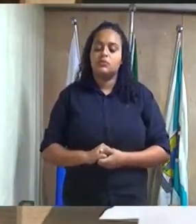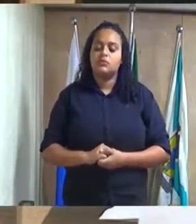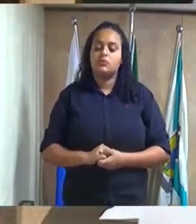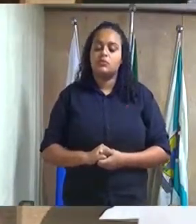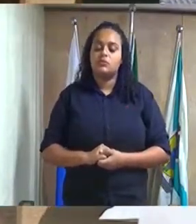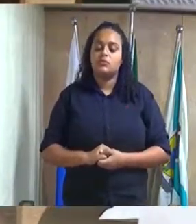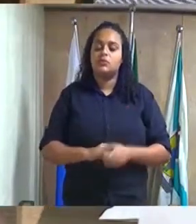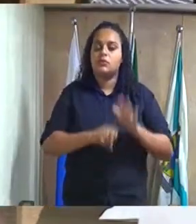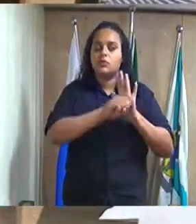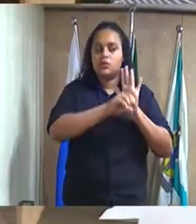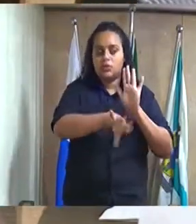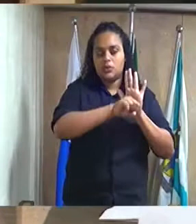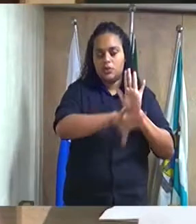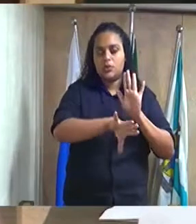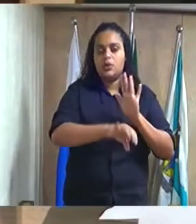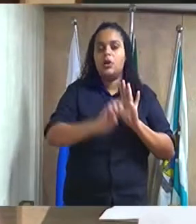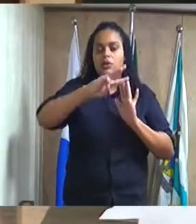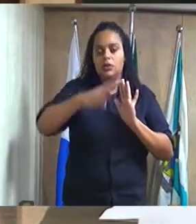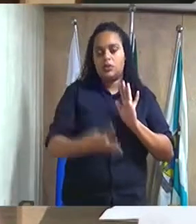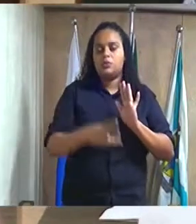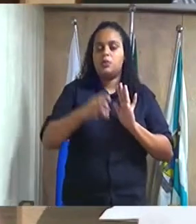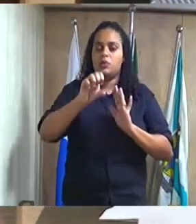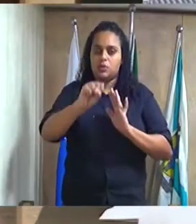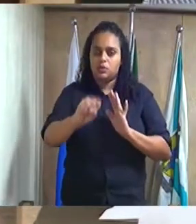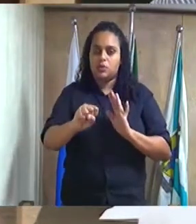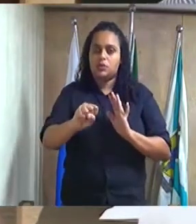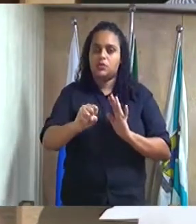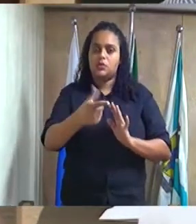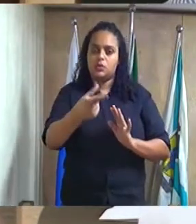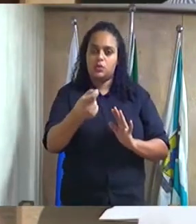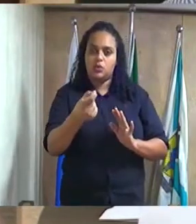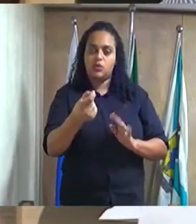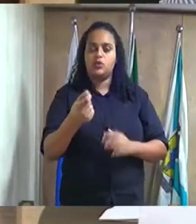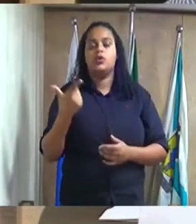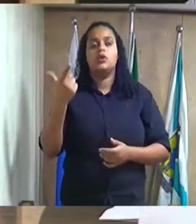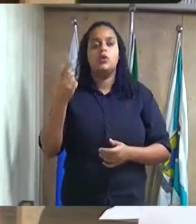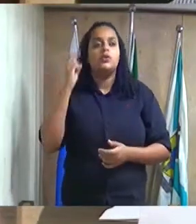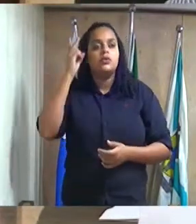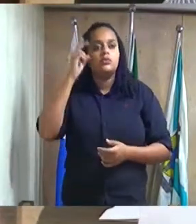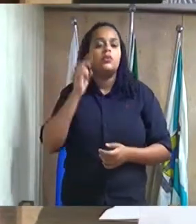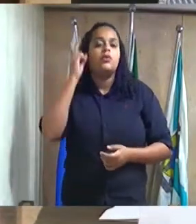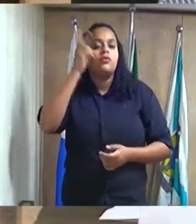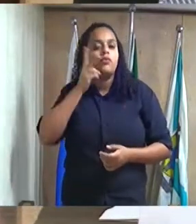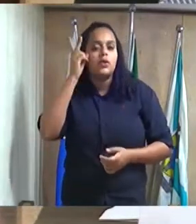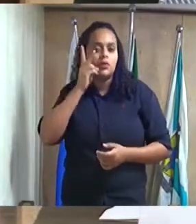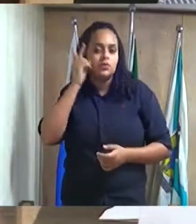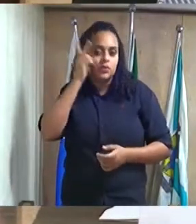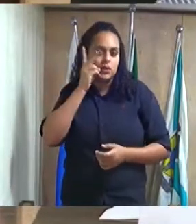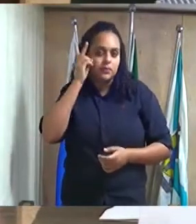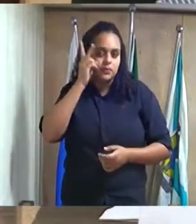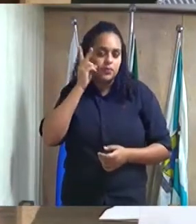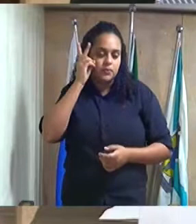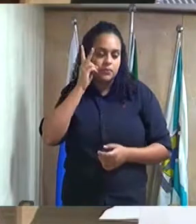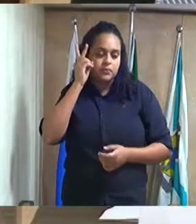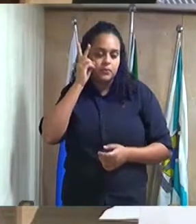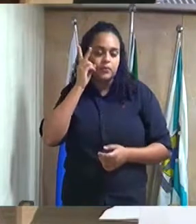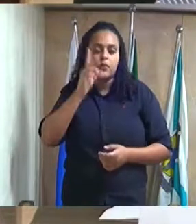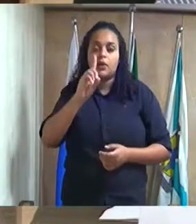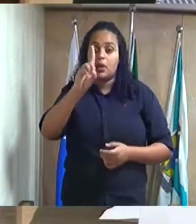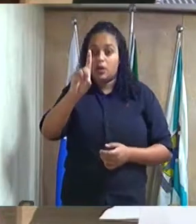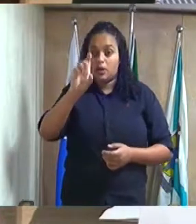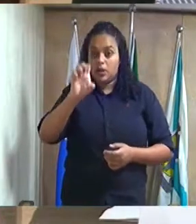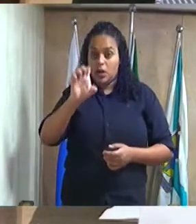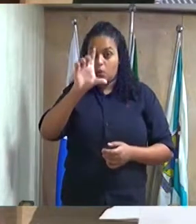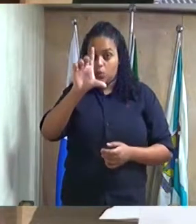Indicação número 3902 de 2018 da excelentíssima senhora vereadora Deusa de